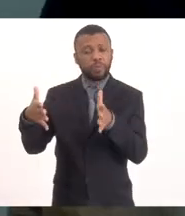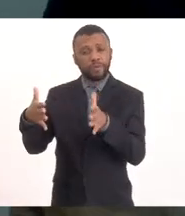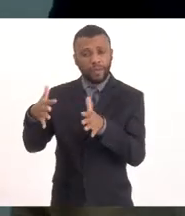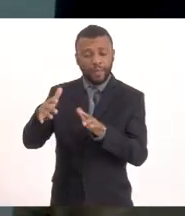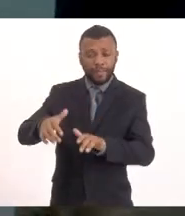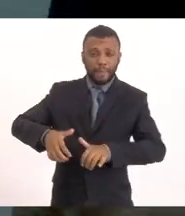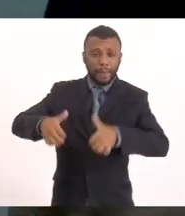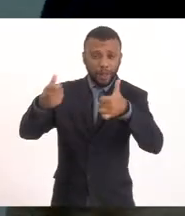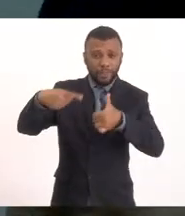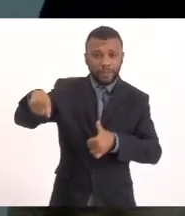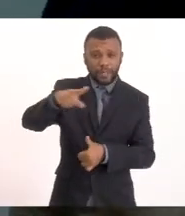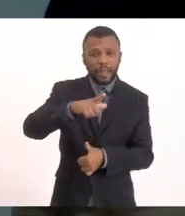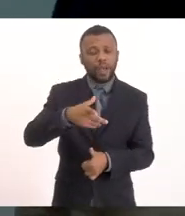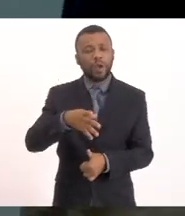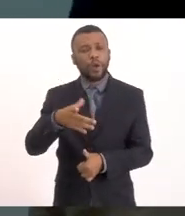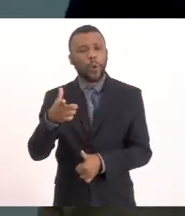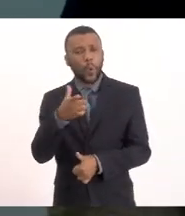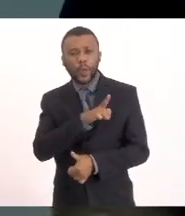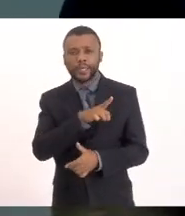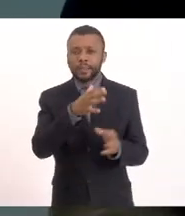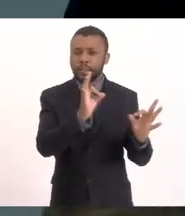E conseguir exemplificar